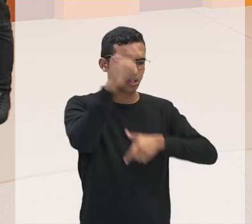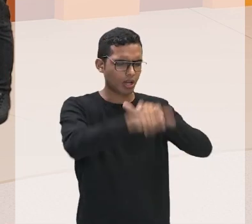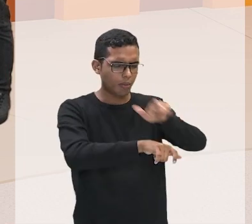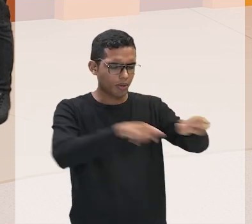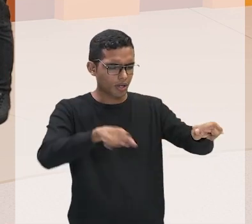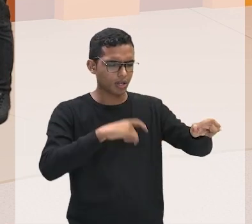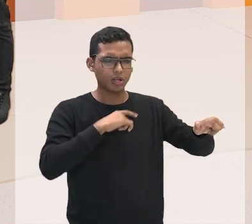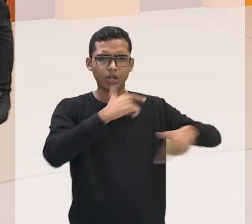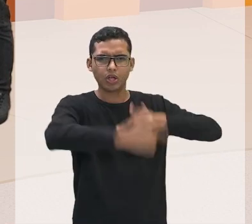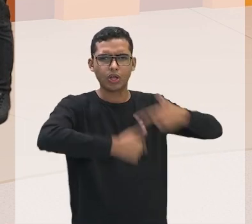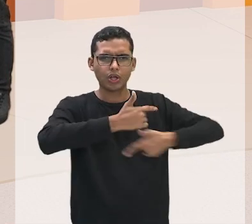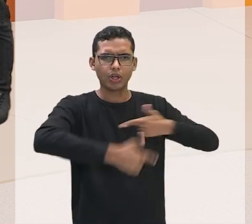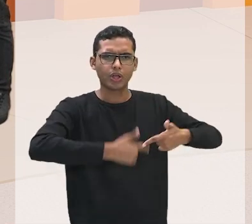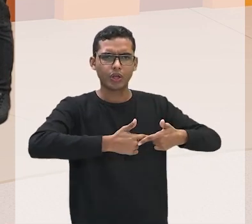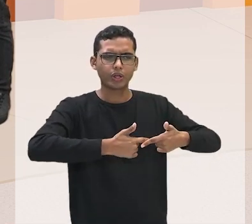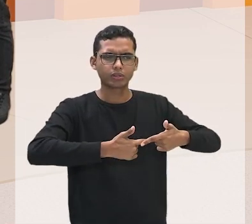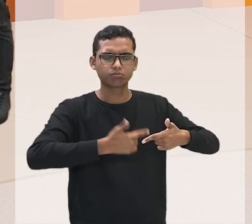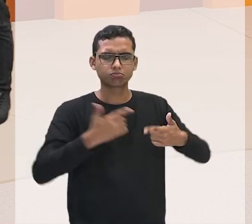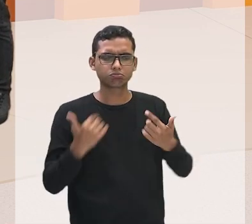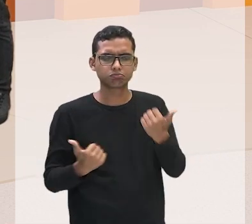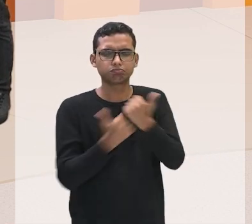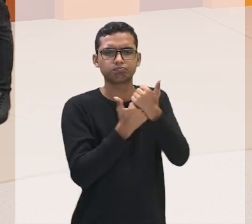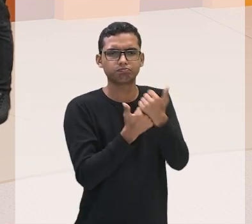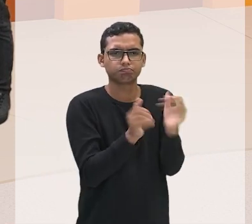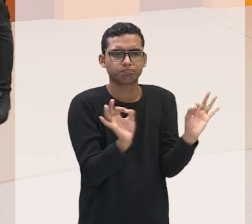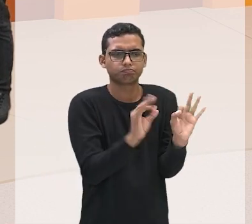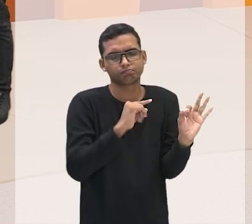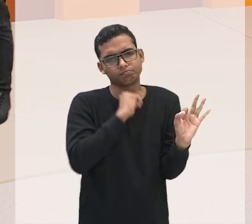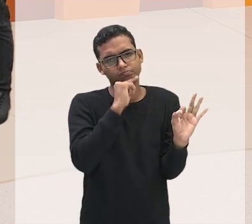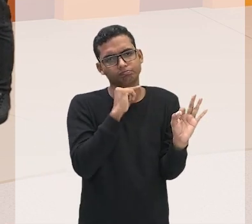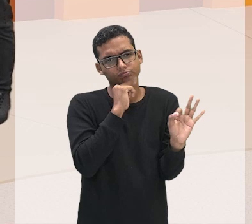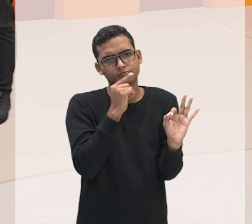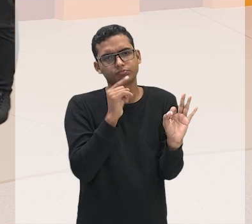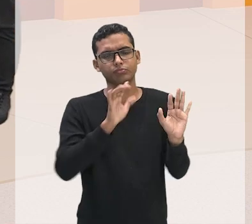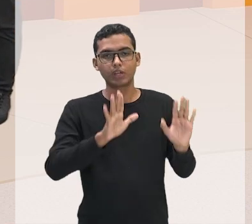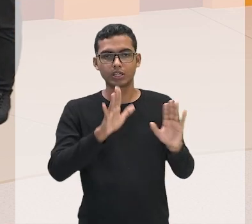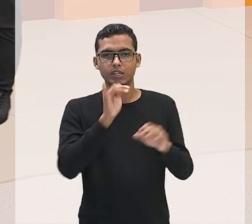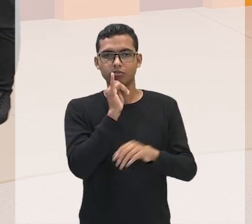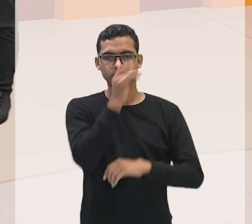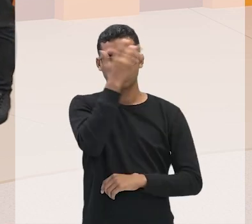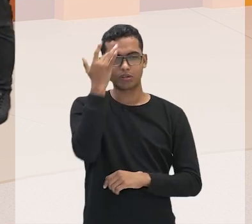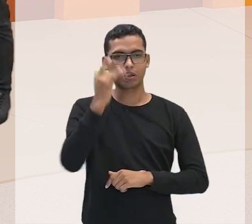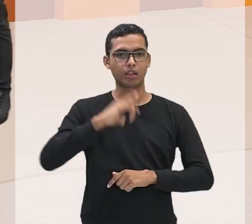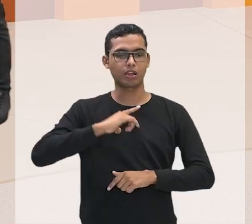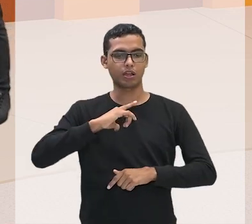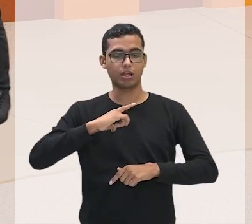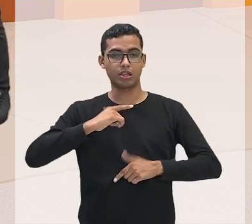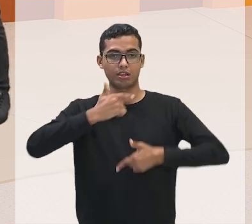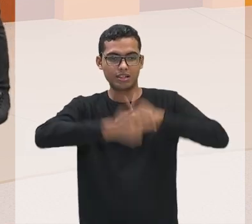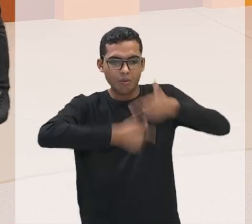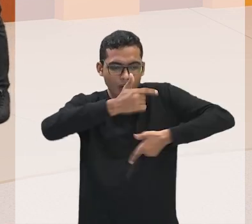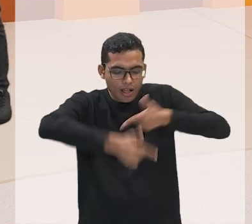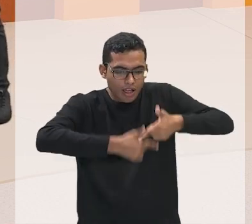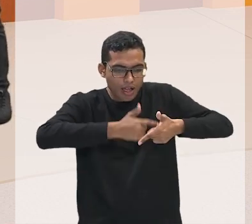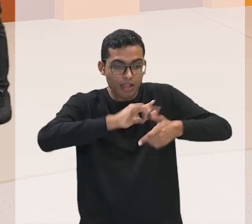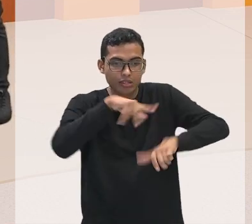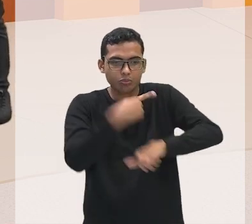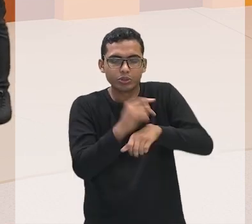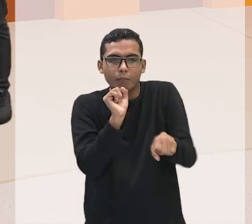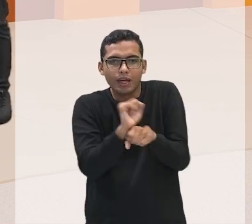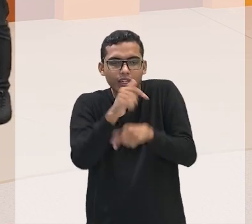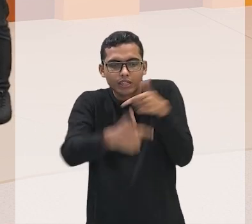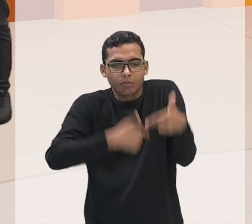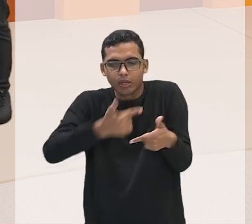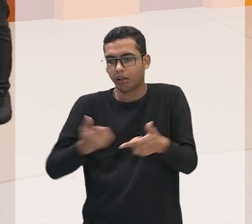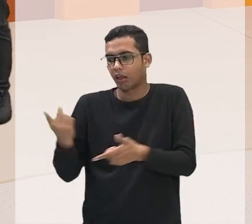na sua previdência ele vai trabalhar porém quando ele fica sem trabalhar ele também fica sem receber então esse é um